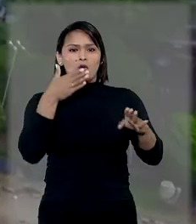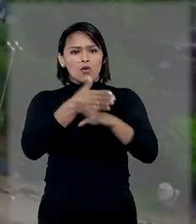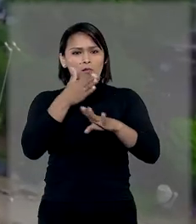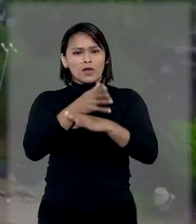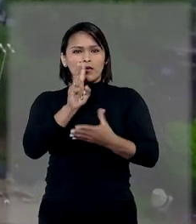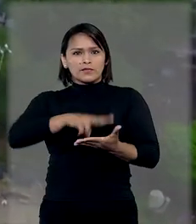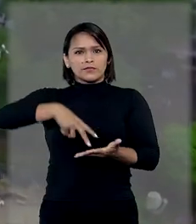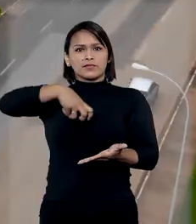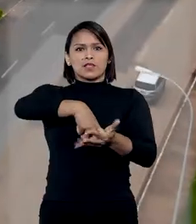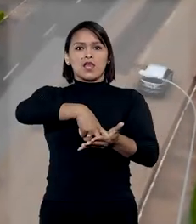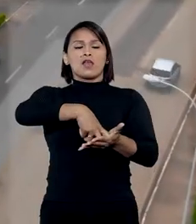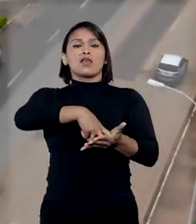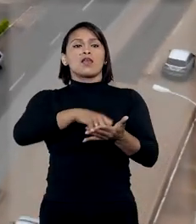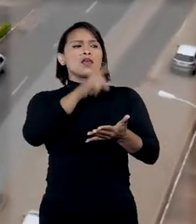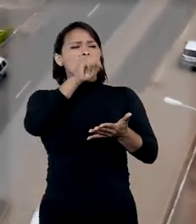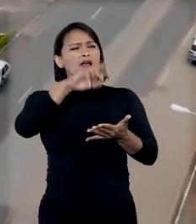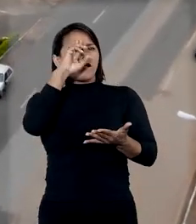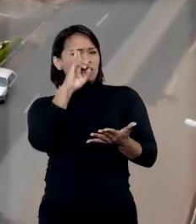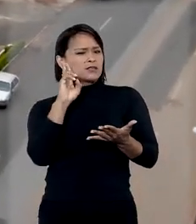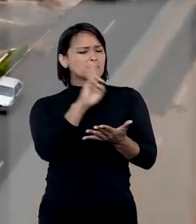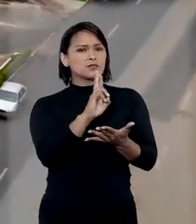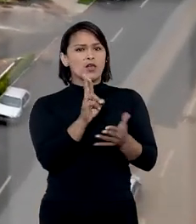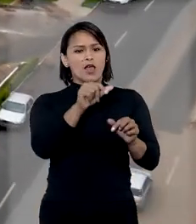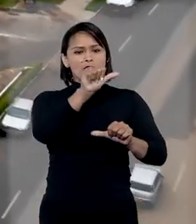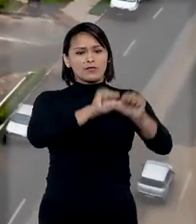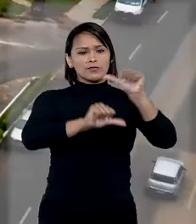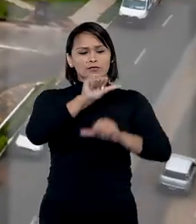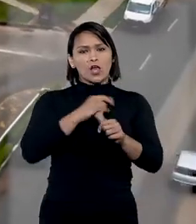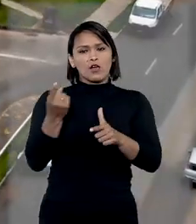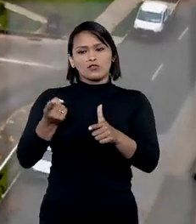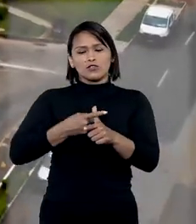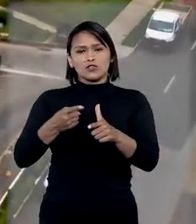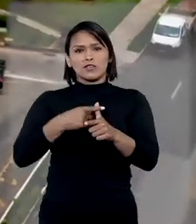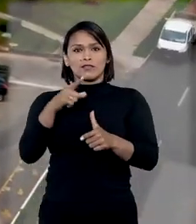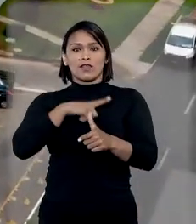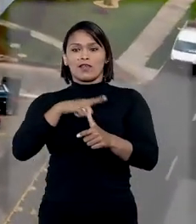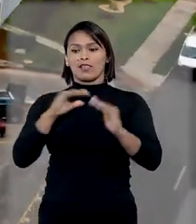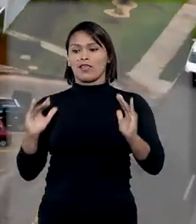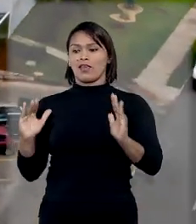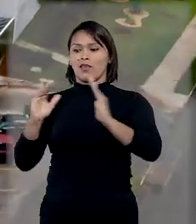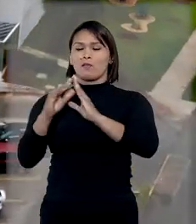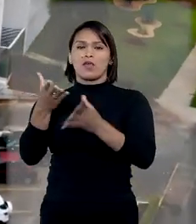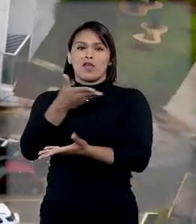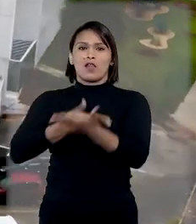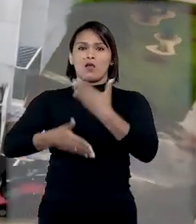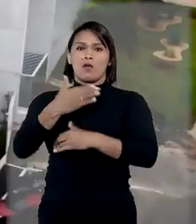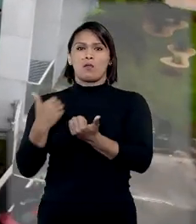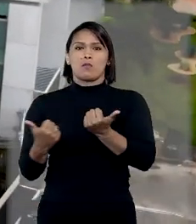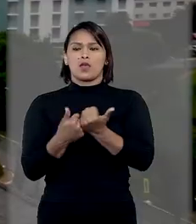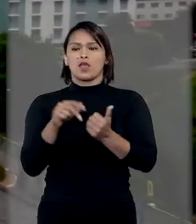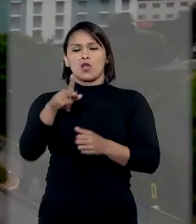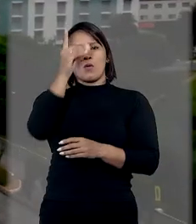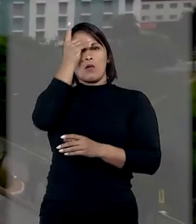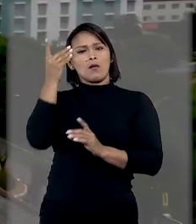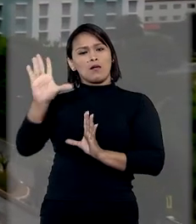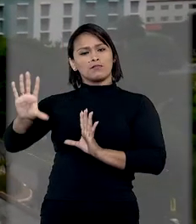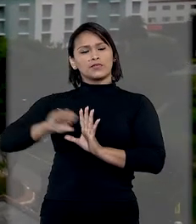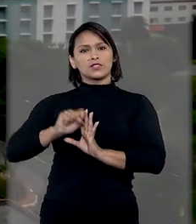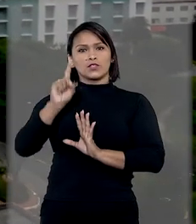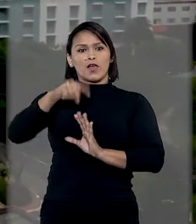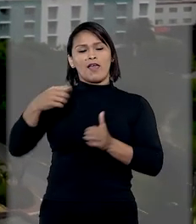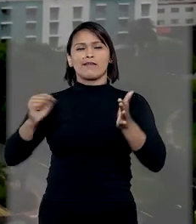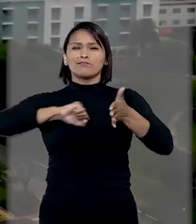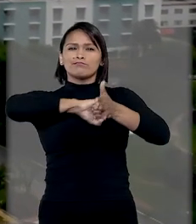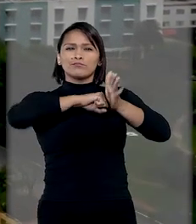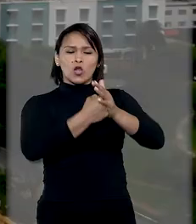cumprimento de sentença, imputou a ele a responsabilidade por dívidas contraídas pela entidade com uma consumidora e autorizou a